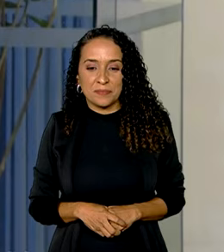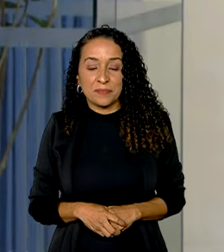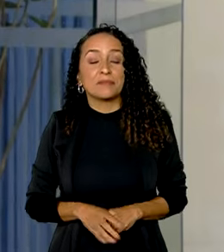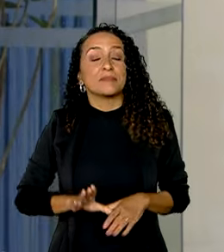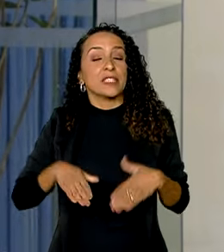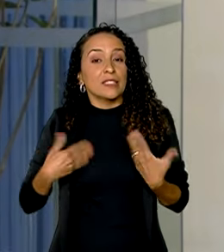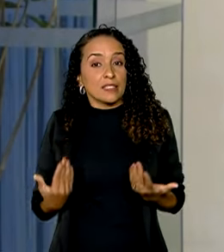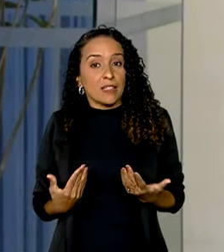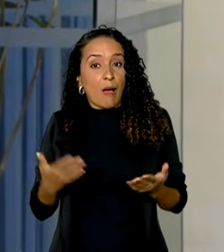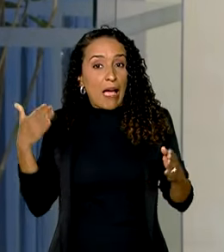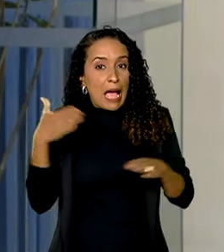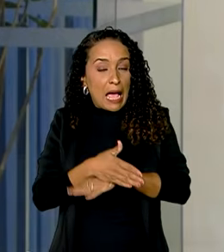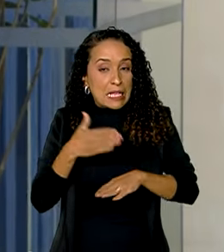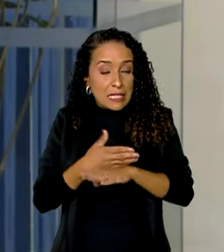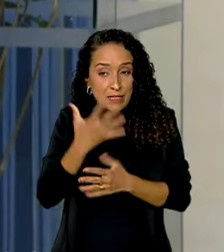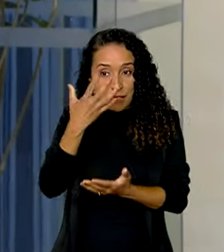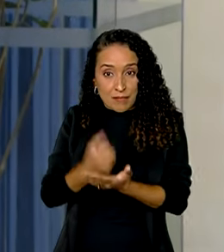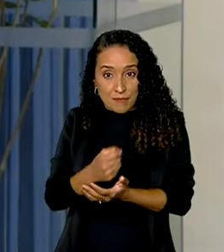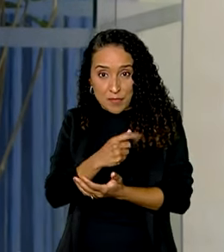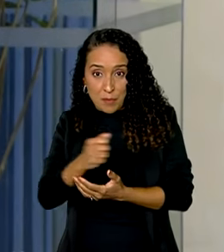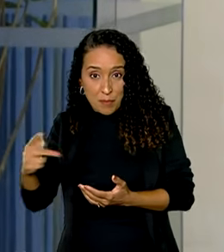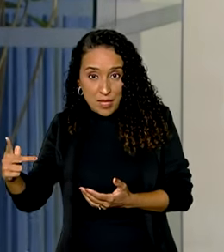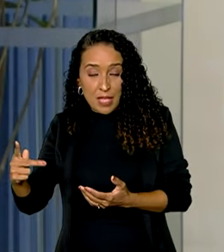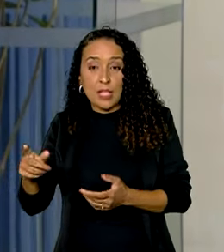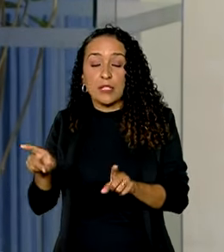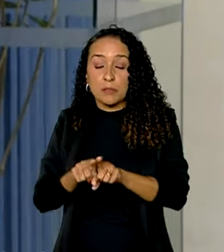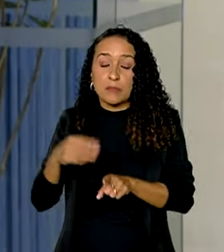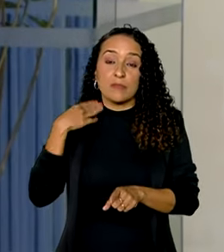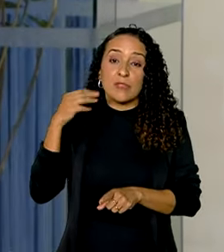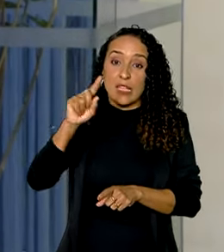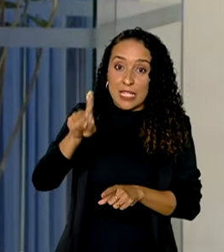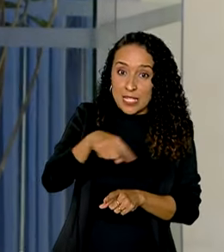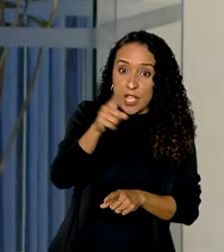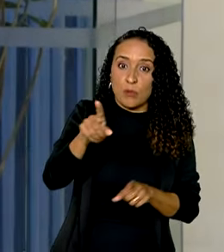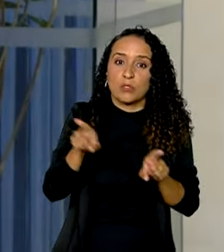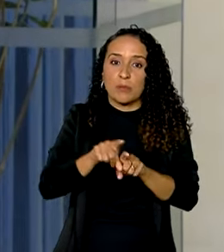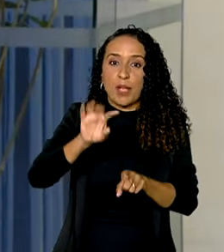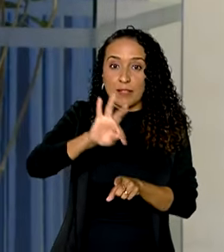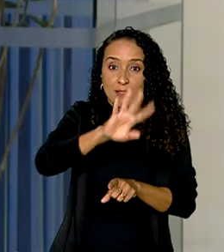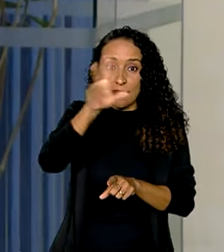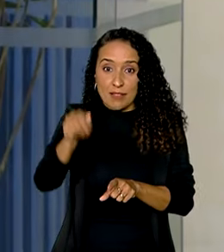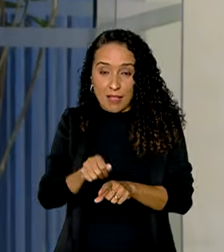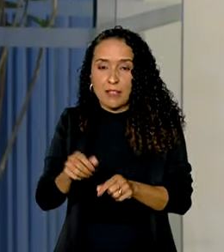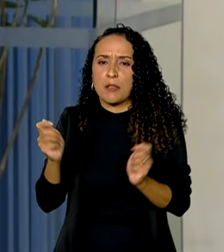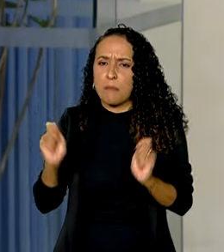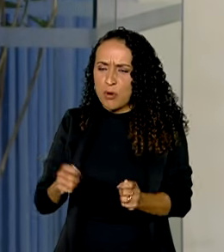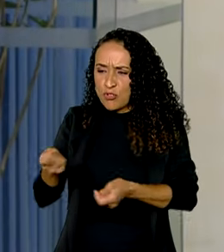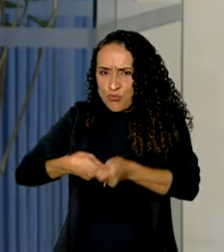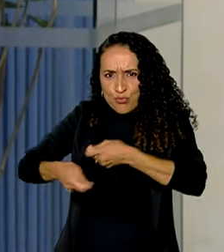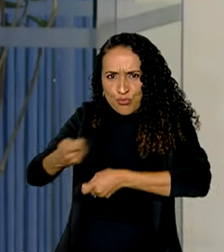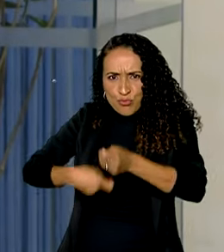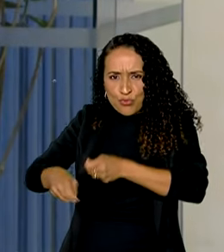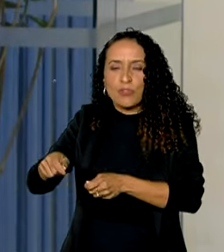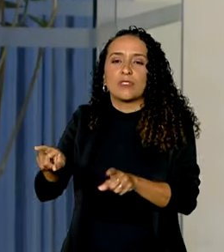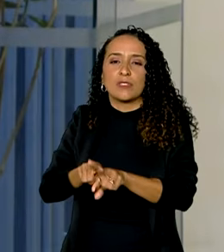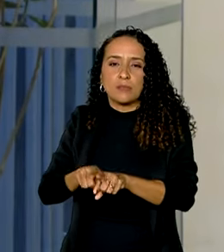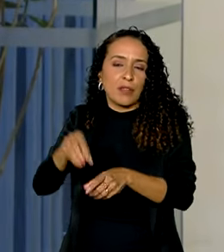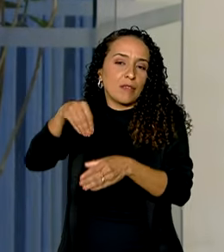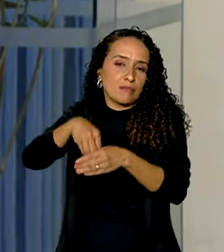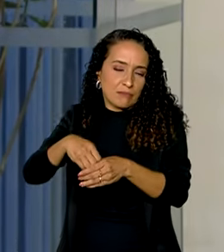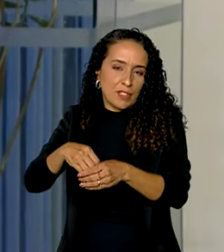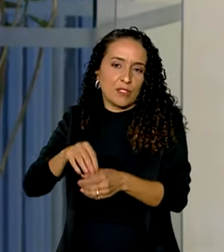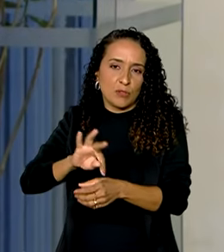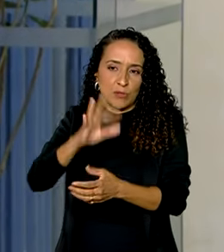Bom, e esse acesso por meio do aplicativo, tanto do Itaú quanto também do Serasa, dá para fazer renegociação por meio do aplicativo do